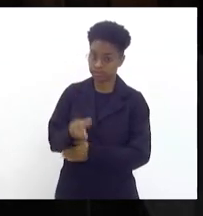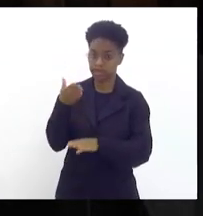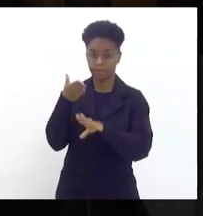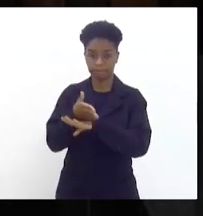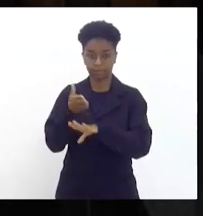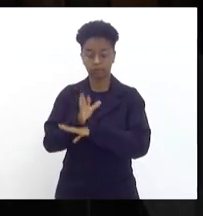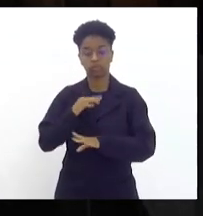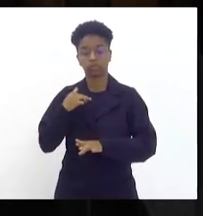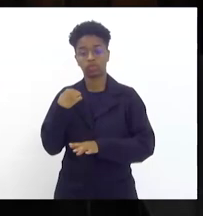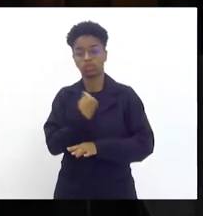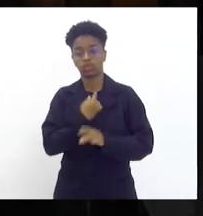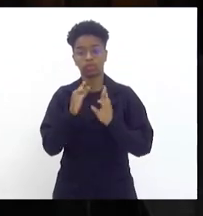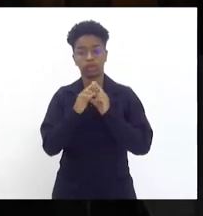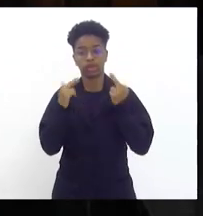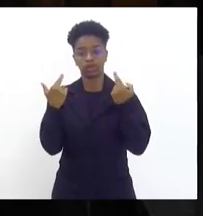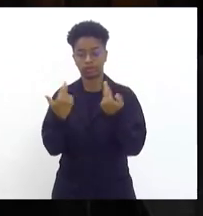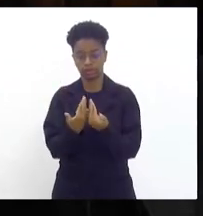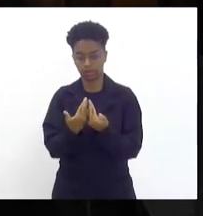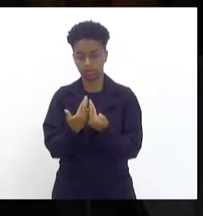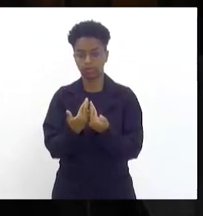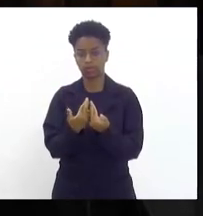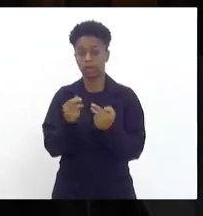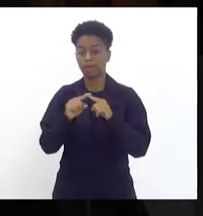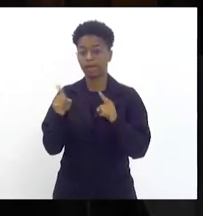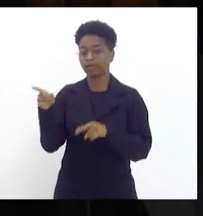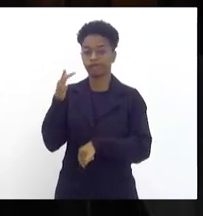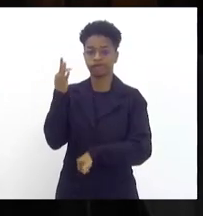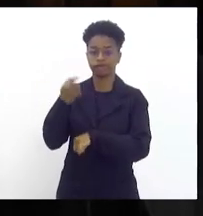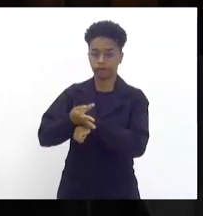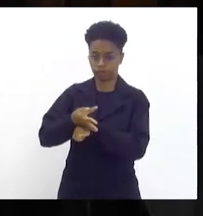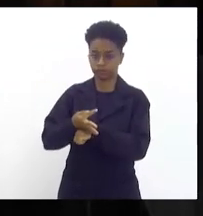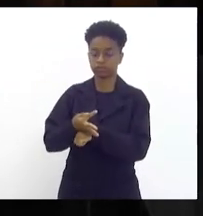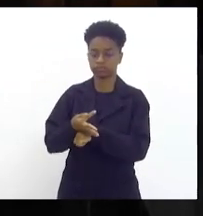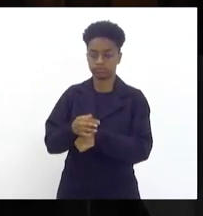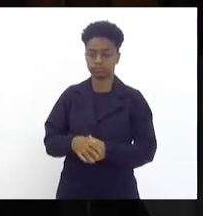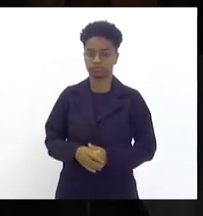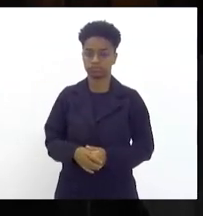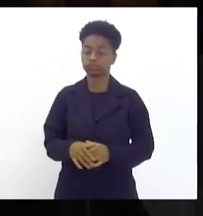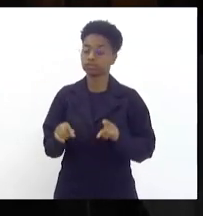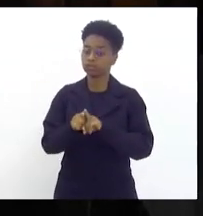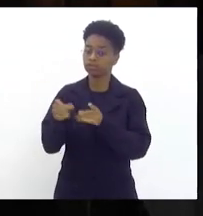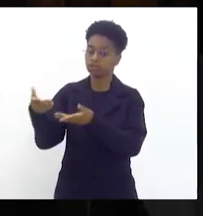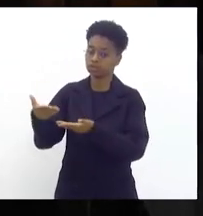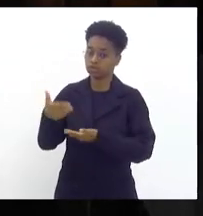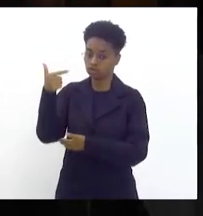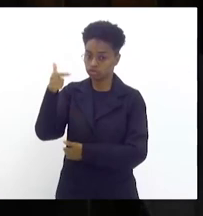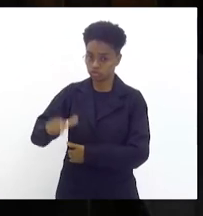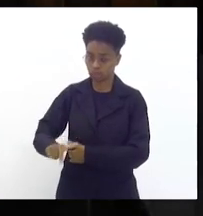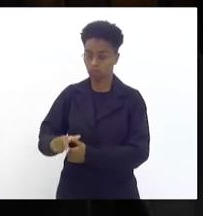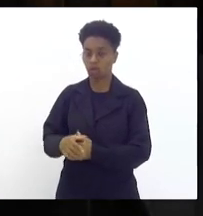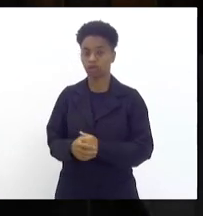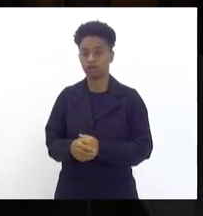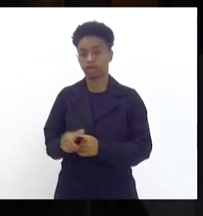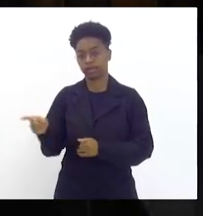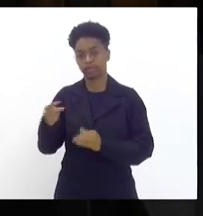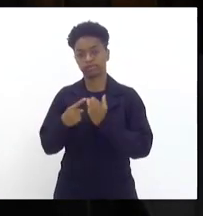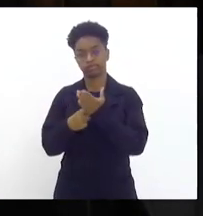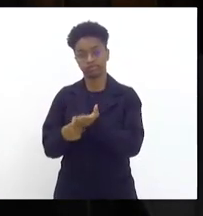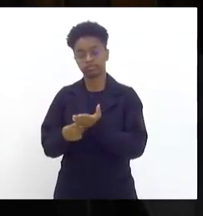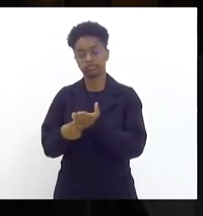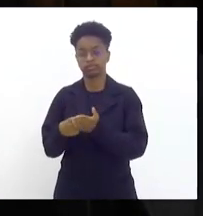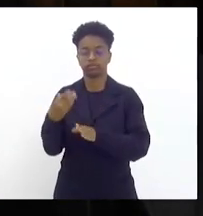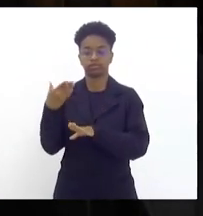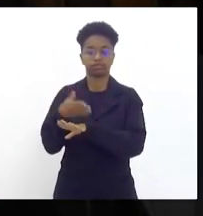nossa reunião na comissão de saneamento ambiental ele não esteve presente convidamos novamente ele está marcado para